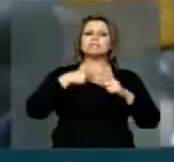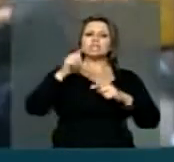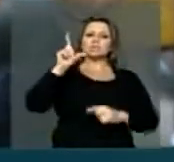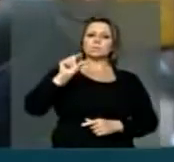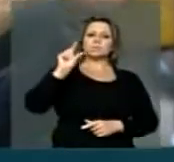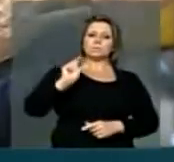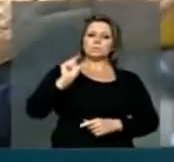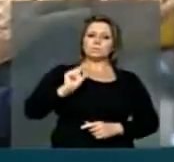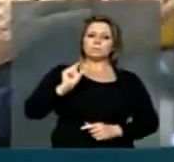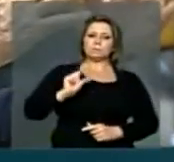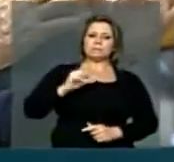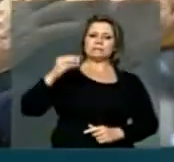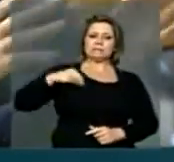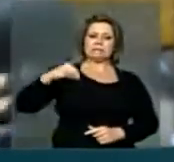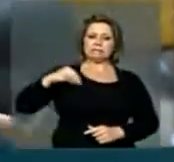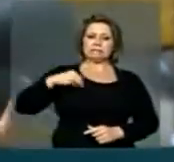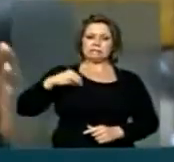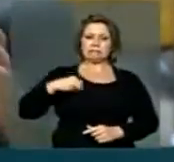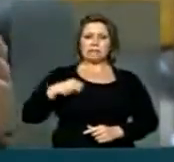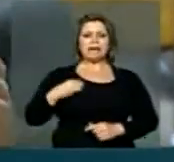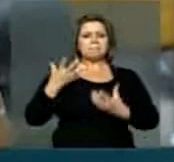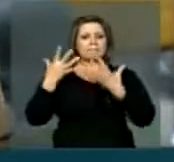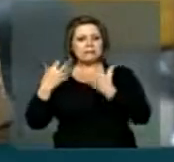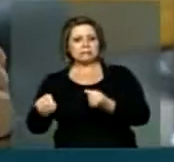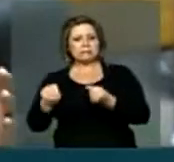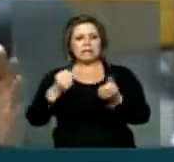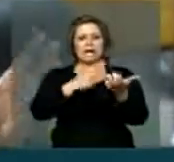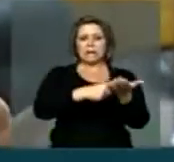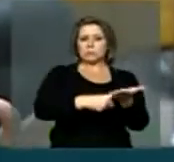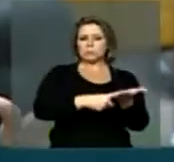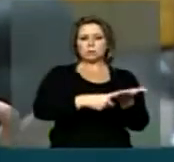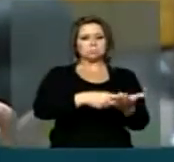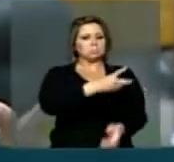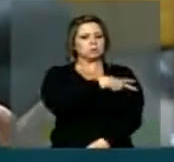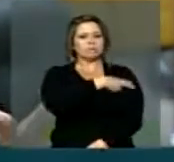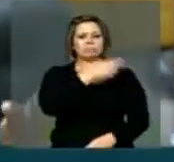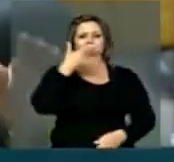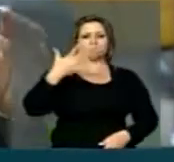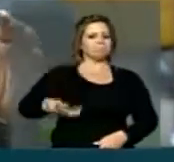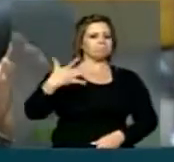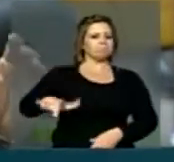salariais, das categorias mais simples até aquelas mais complexas.